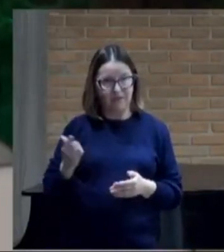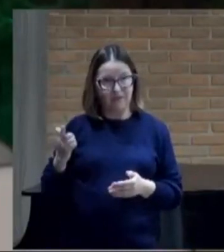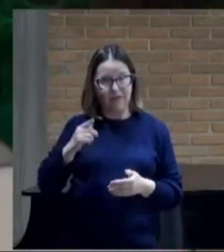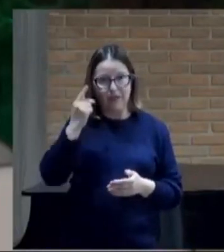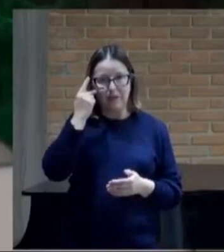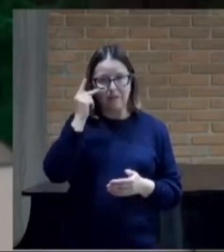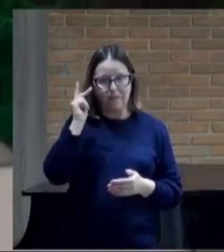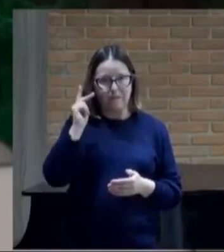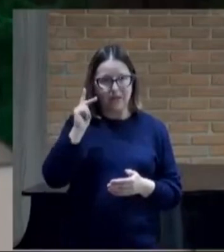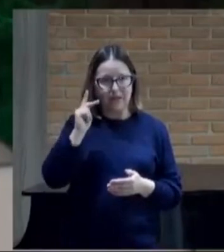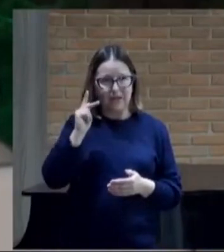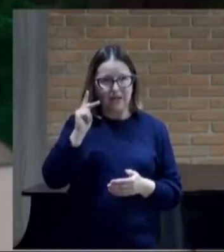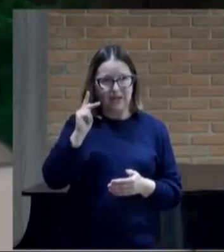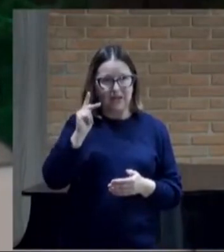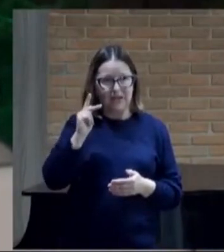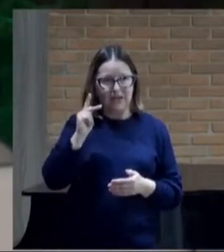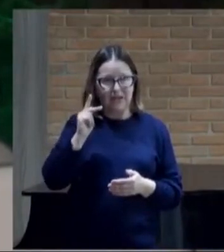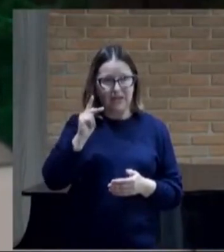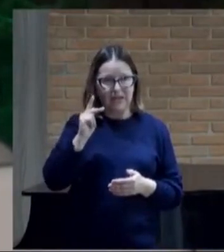tirar Jesus do centro